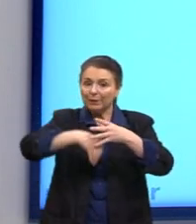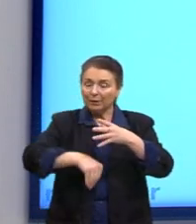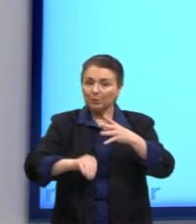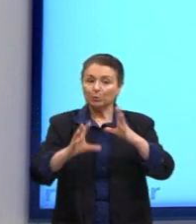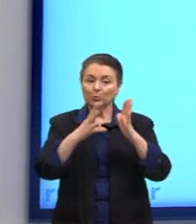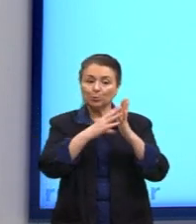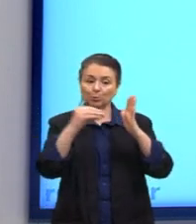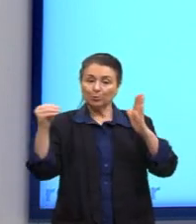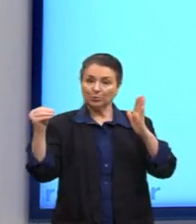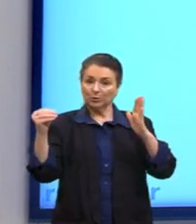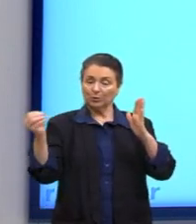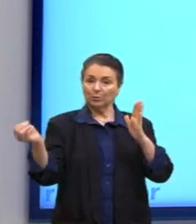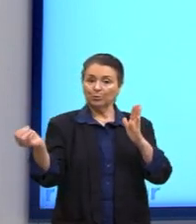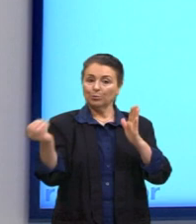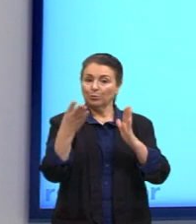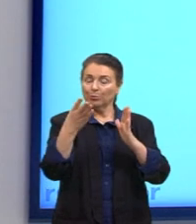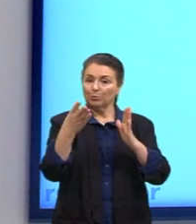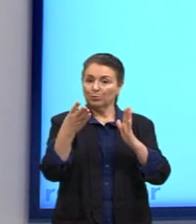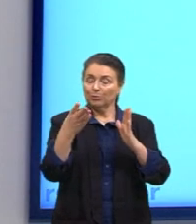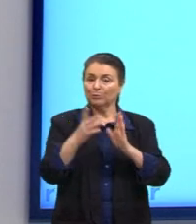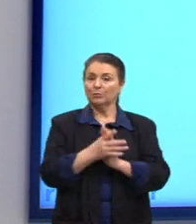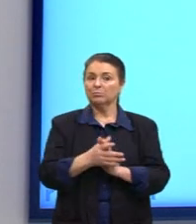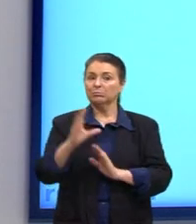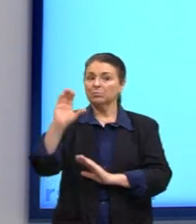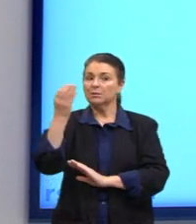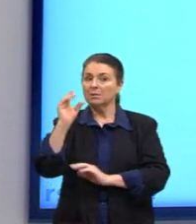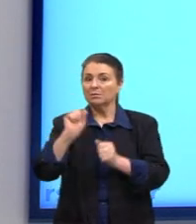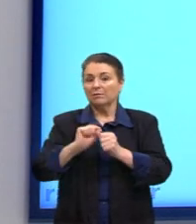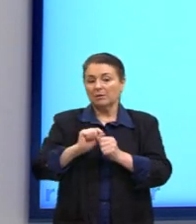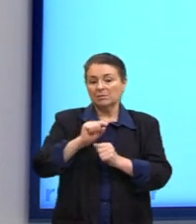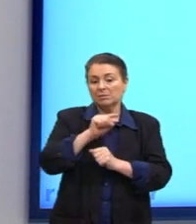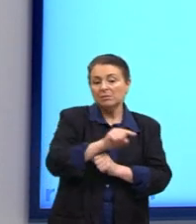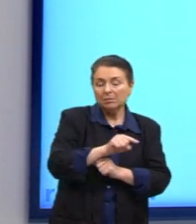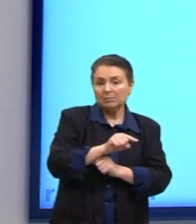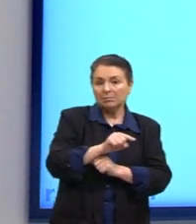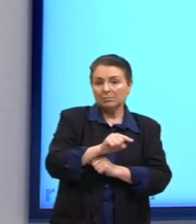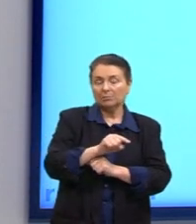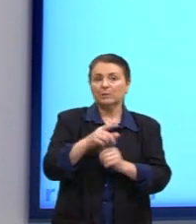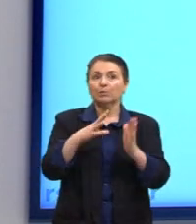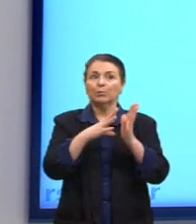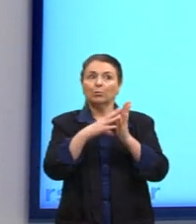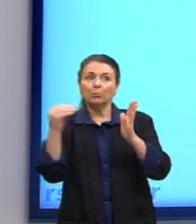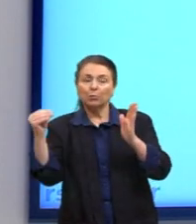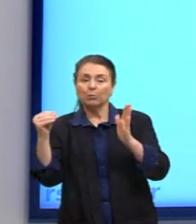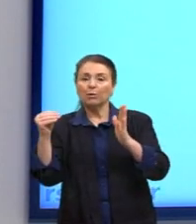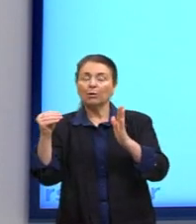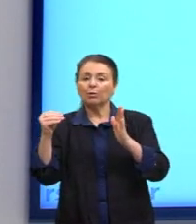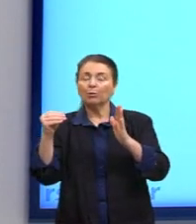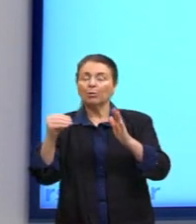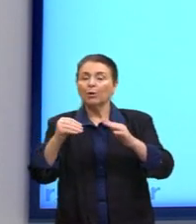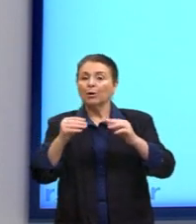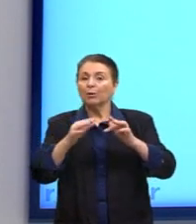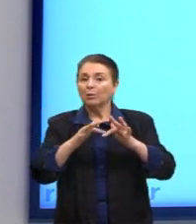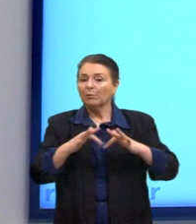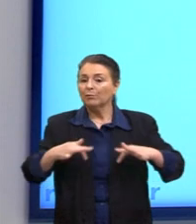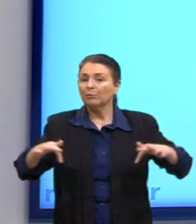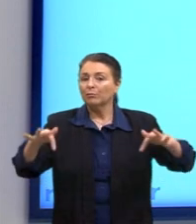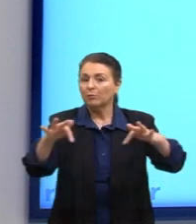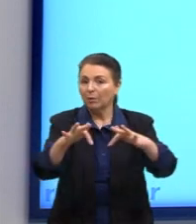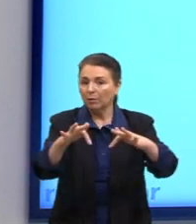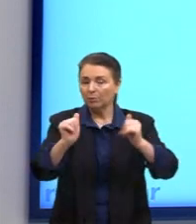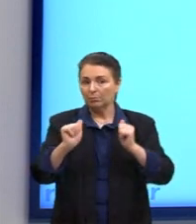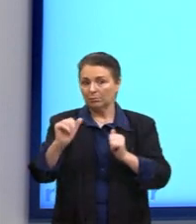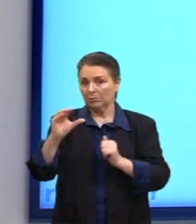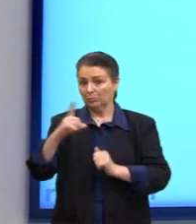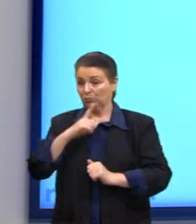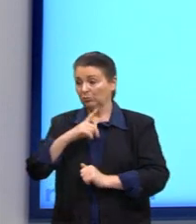moderno, a ciência atuou desta forma. No paradigma medieval, a ciência atuou de outra forma. Naquele momento,